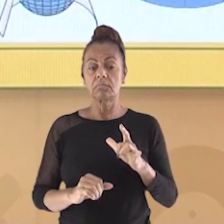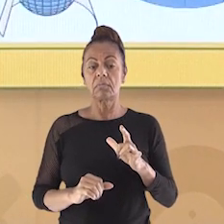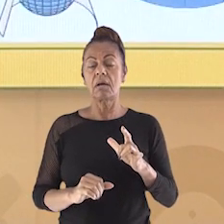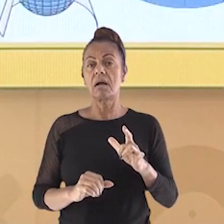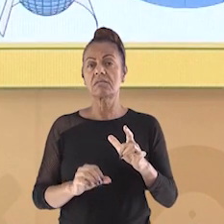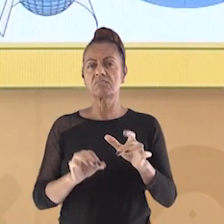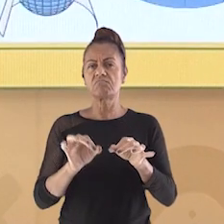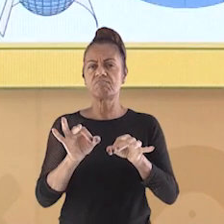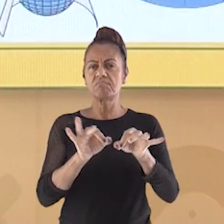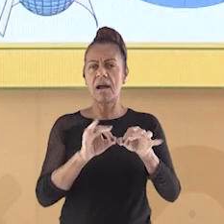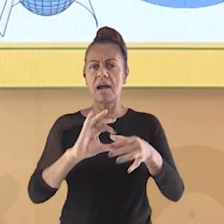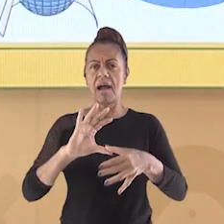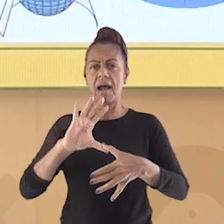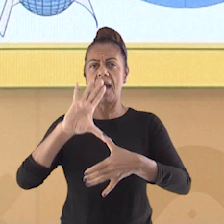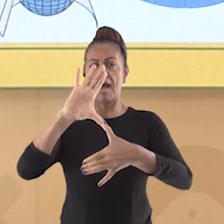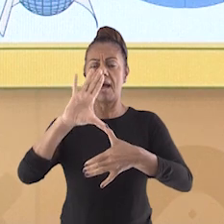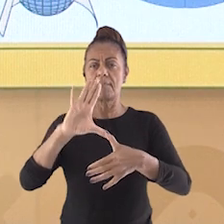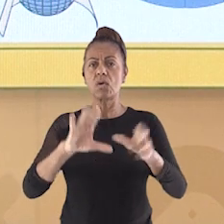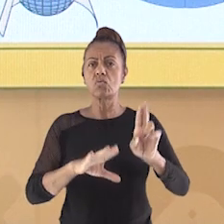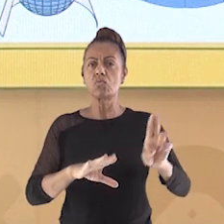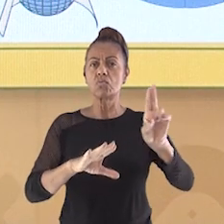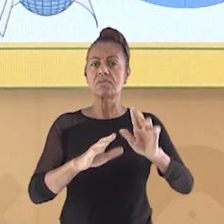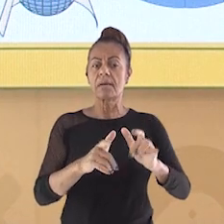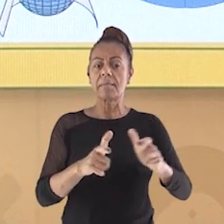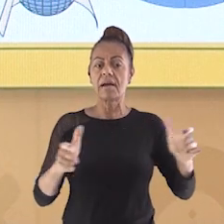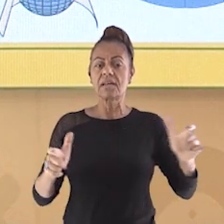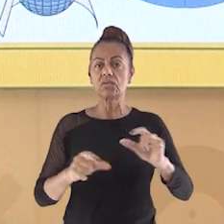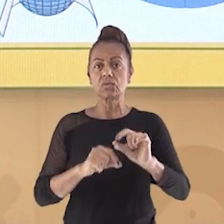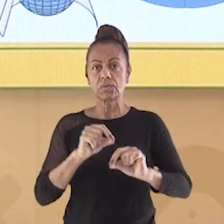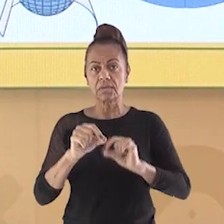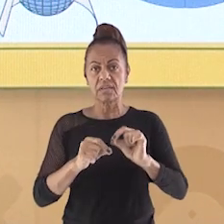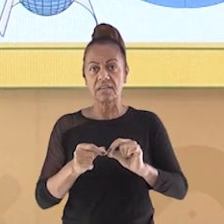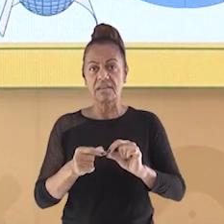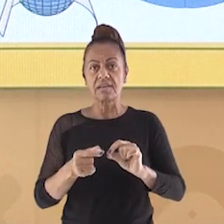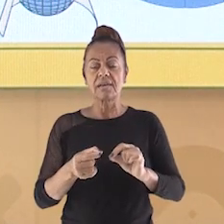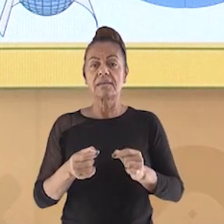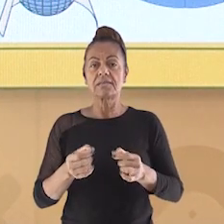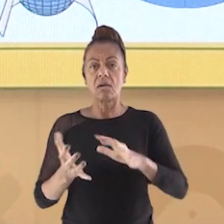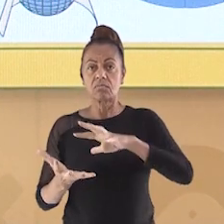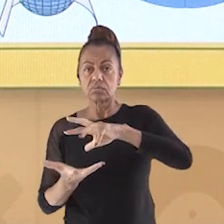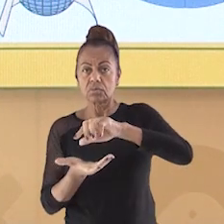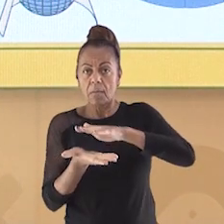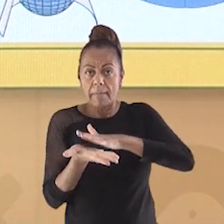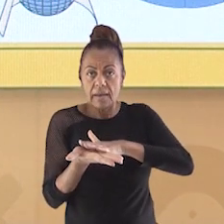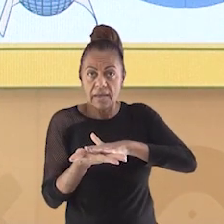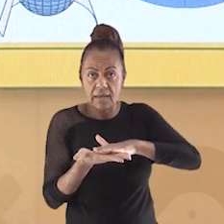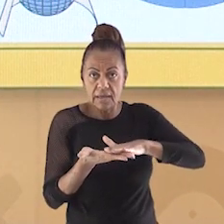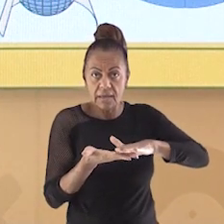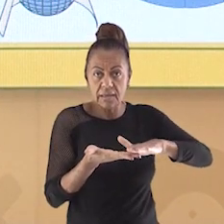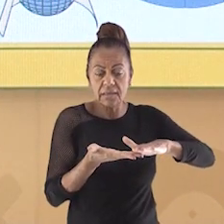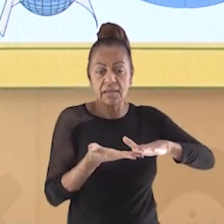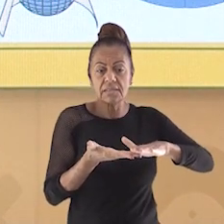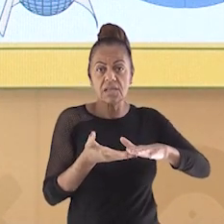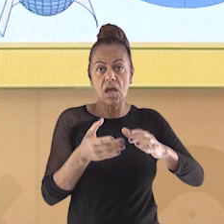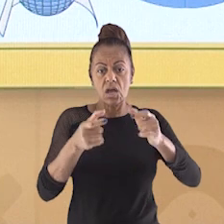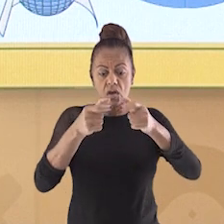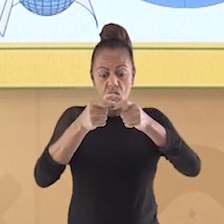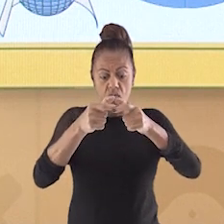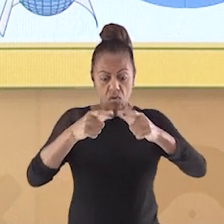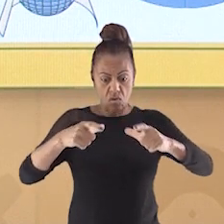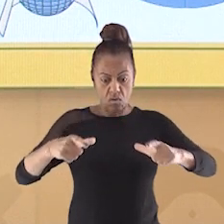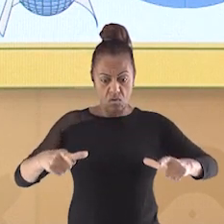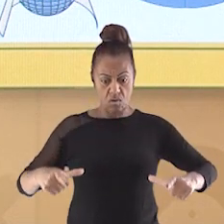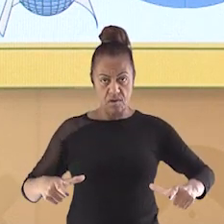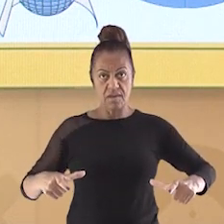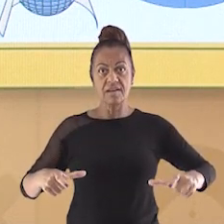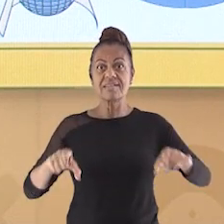são as projeções planas, cônicas e cilíndricas. Percebam que elas mudam